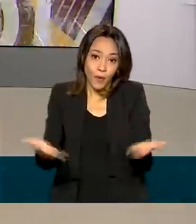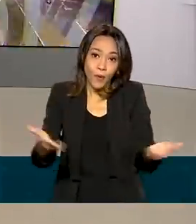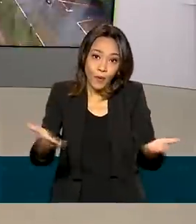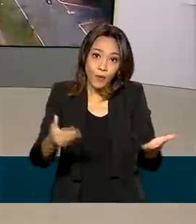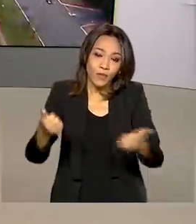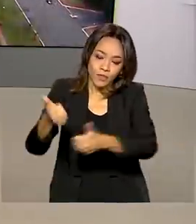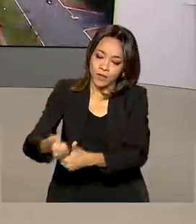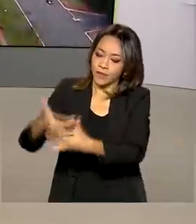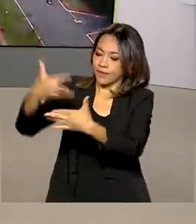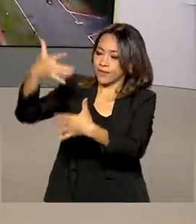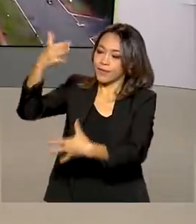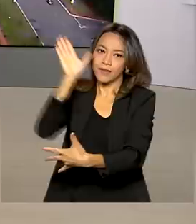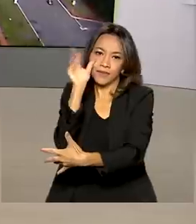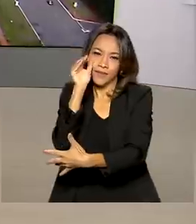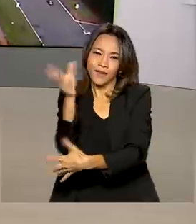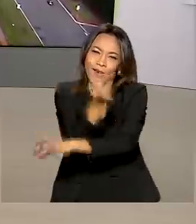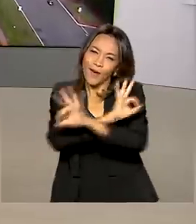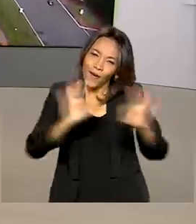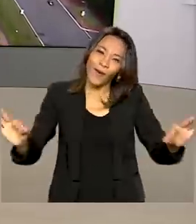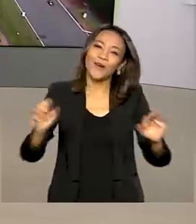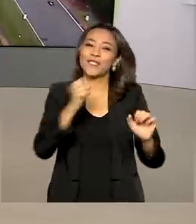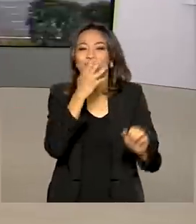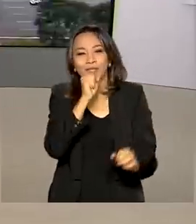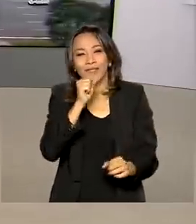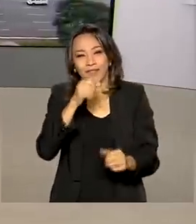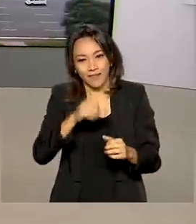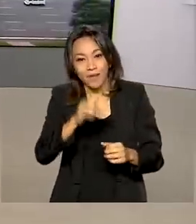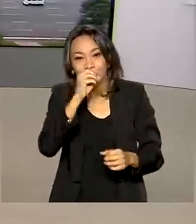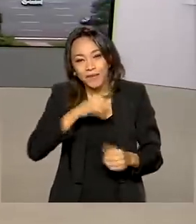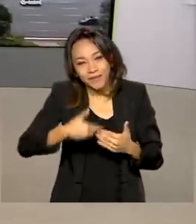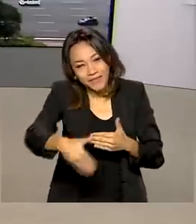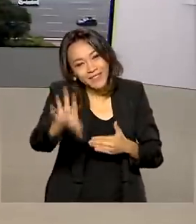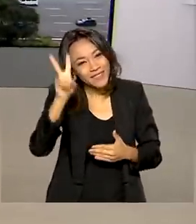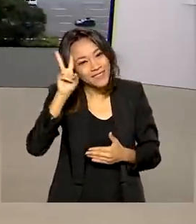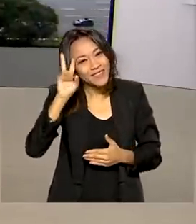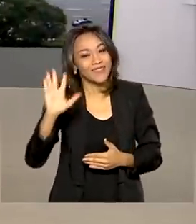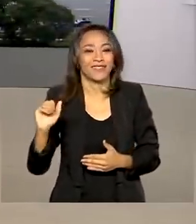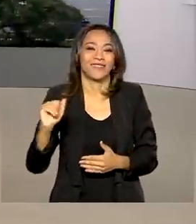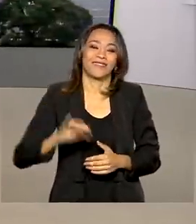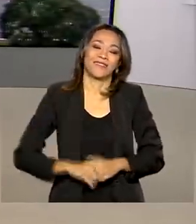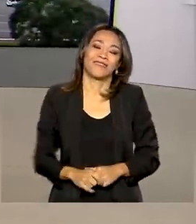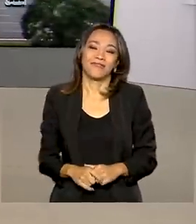em nossas redes sociais. Um ótimo final de semana para você e até segunda. Tchau, tchau.